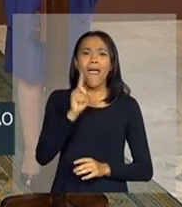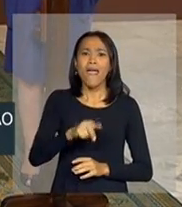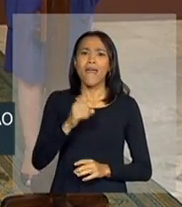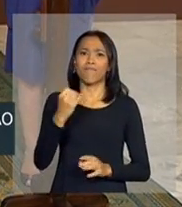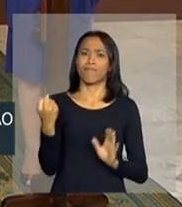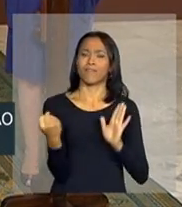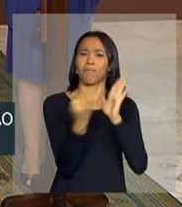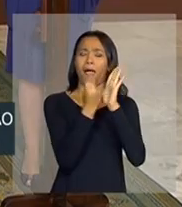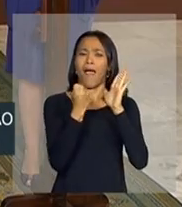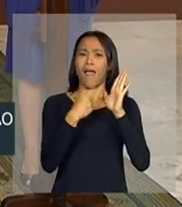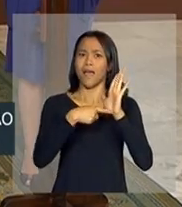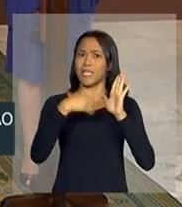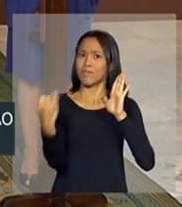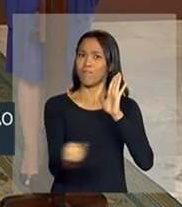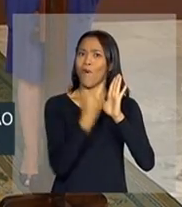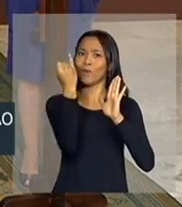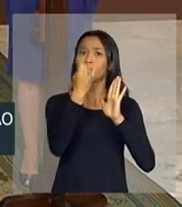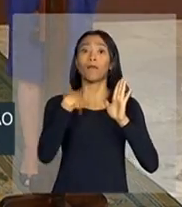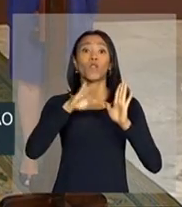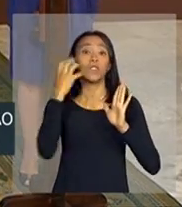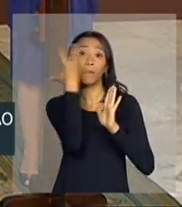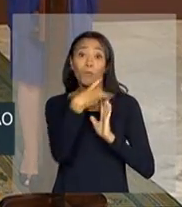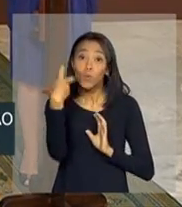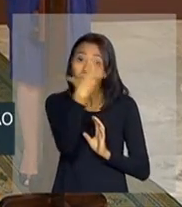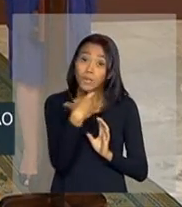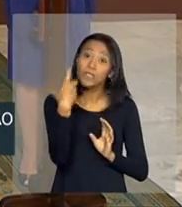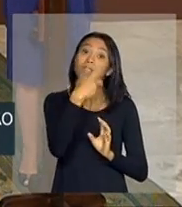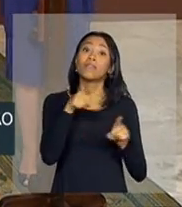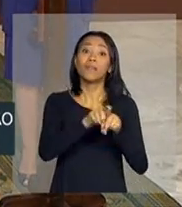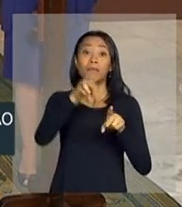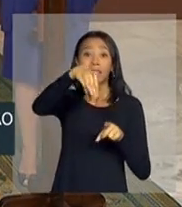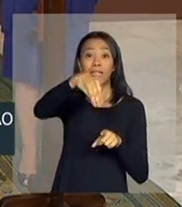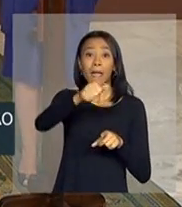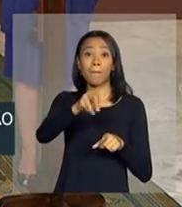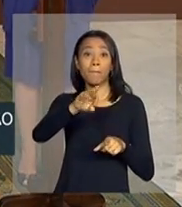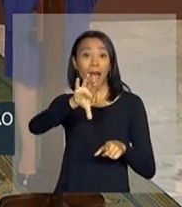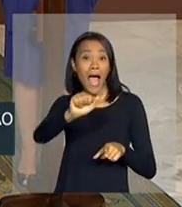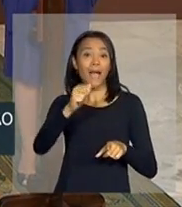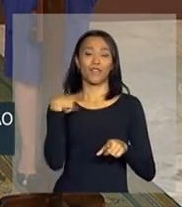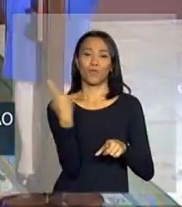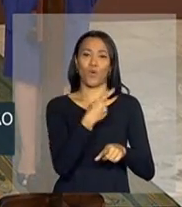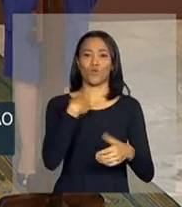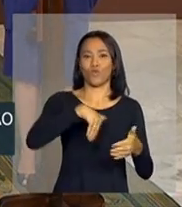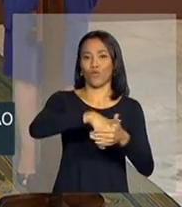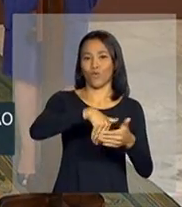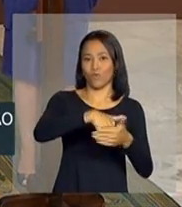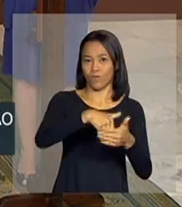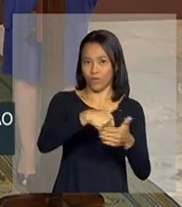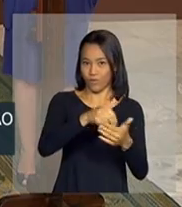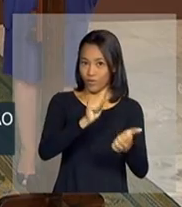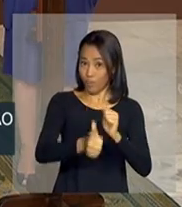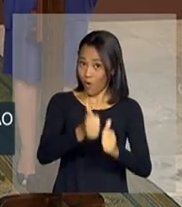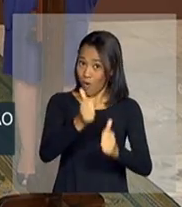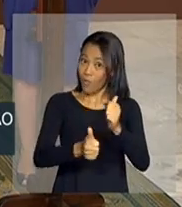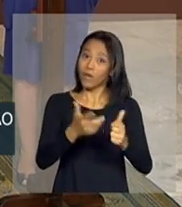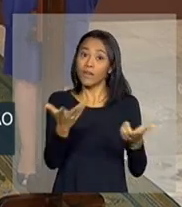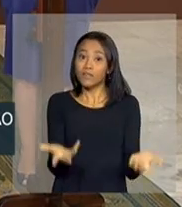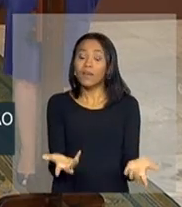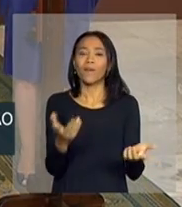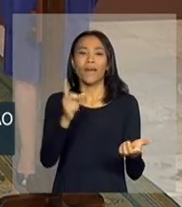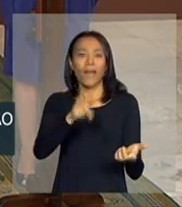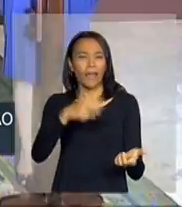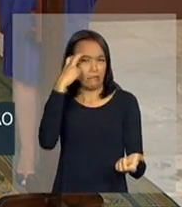marca na nossa música, mas principalmente a marca no nosso futebol, porque só uma criação de